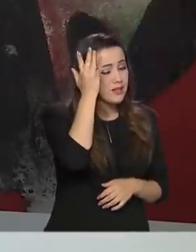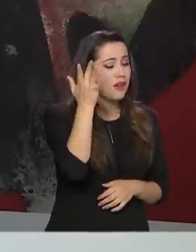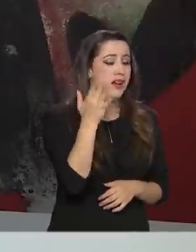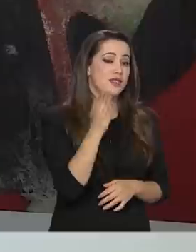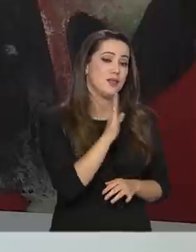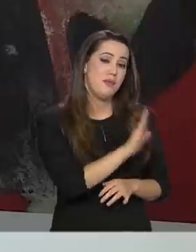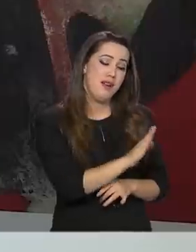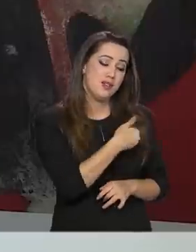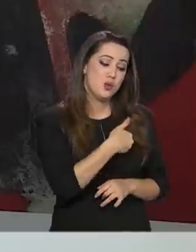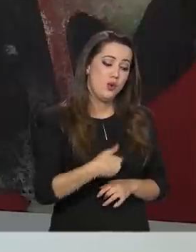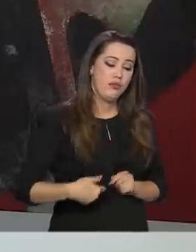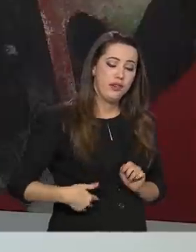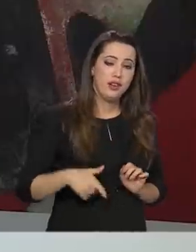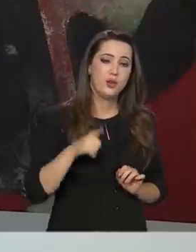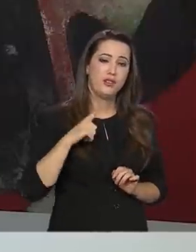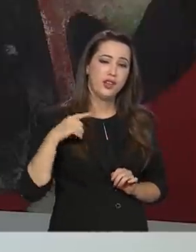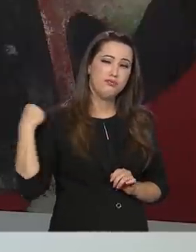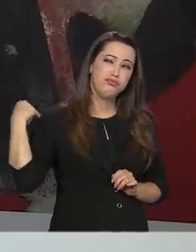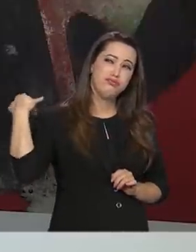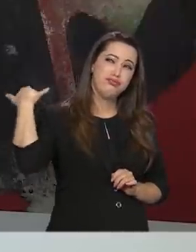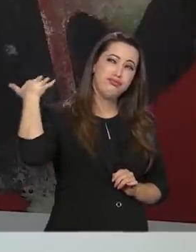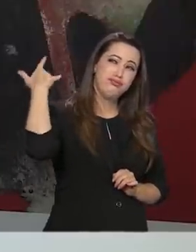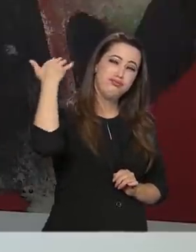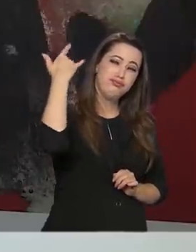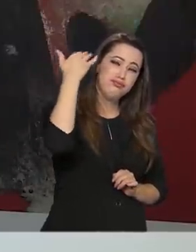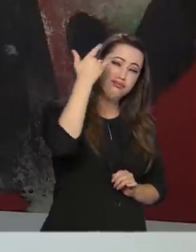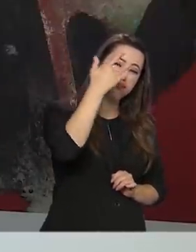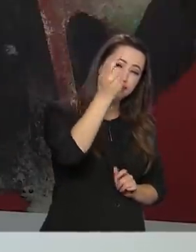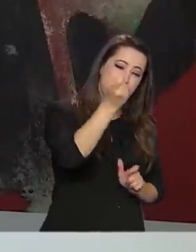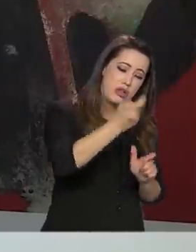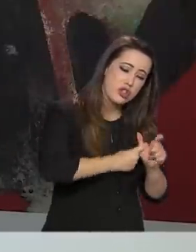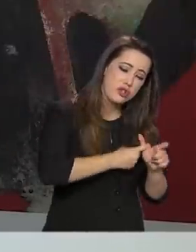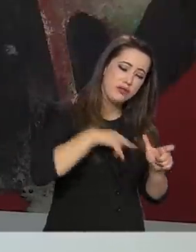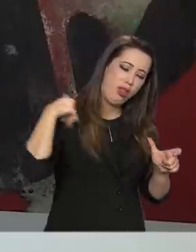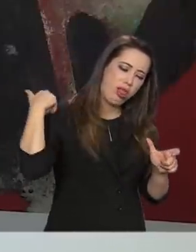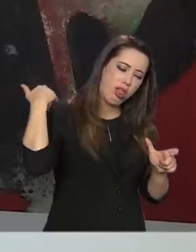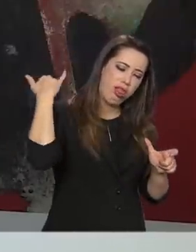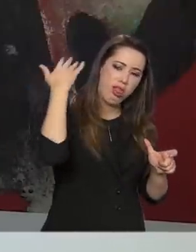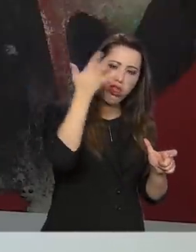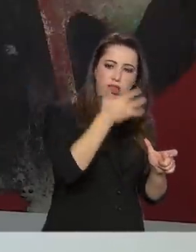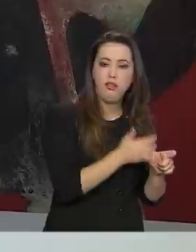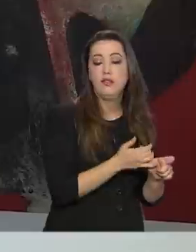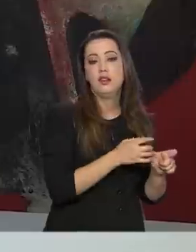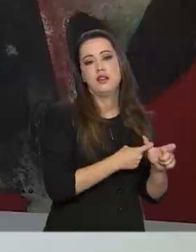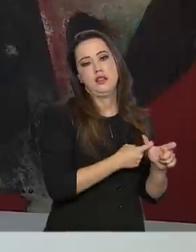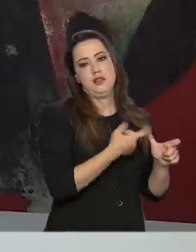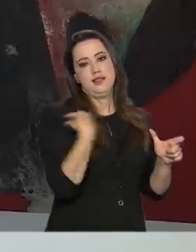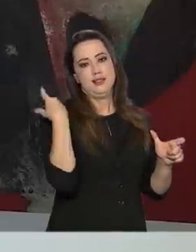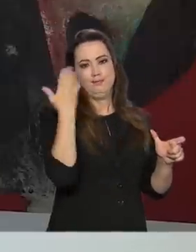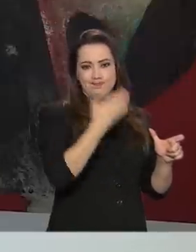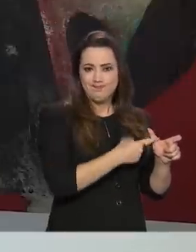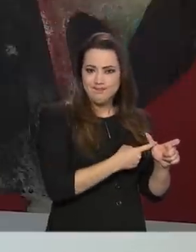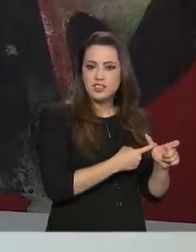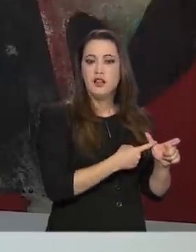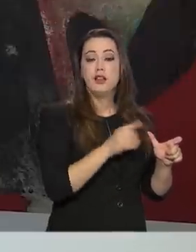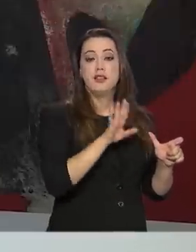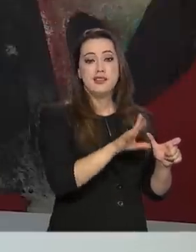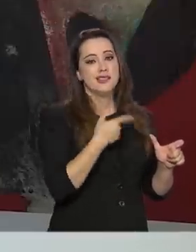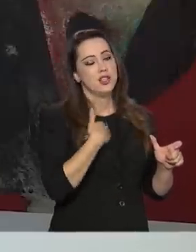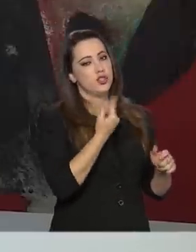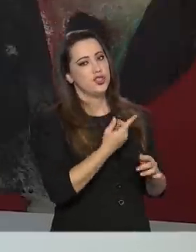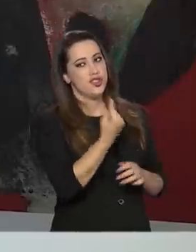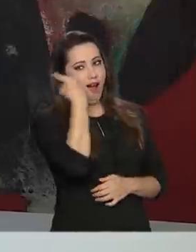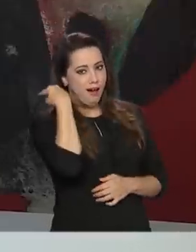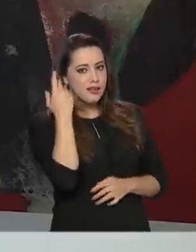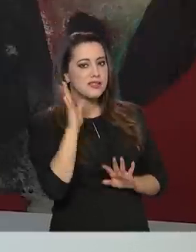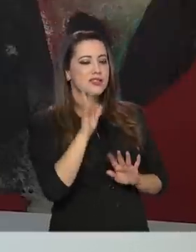fiscal acumulado durante anos. Se nós não tivéssemos caminhado na direção do equilíbrio